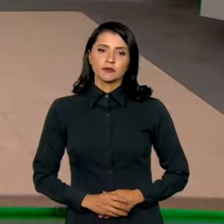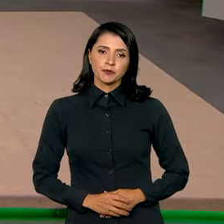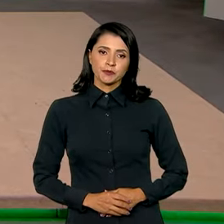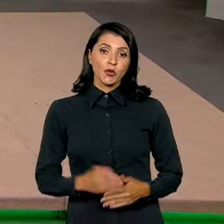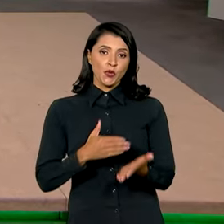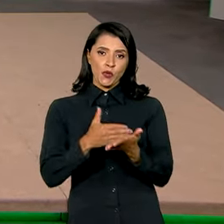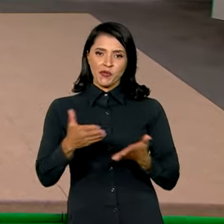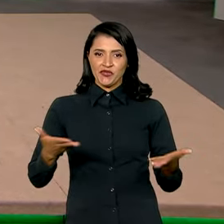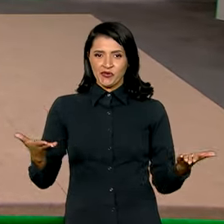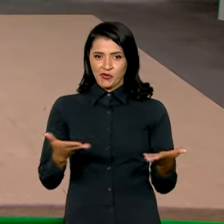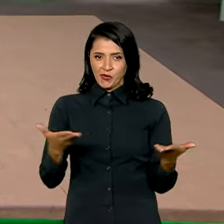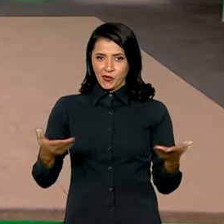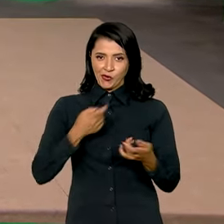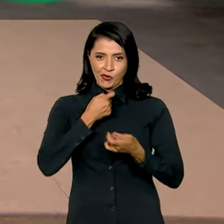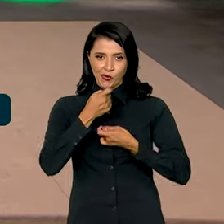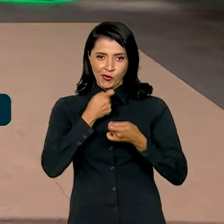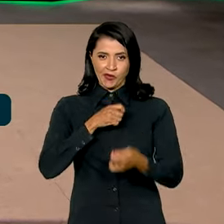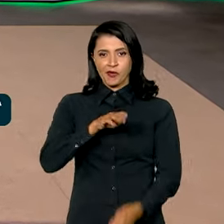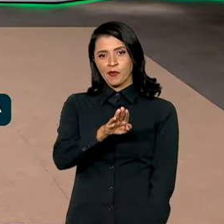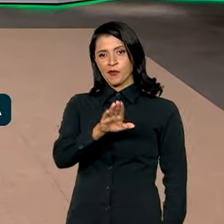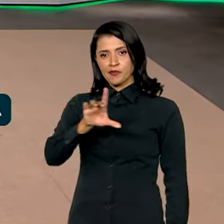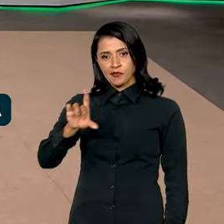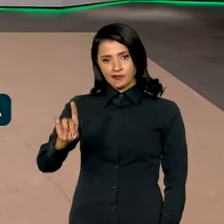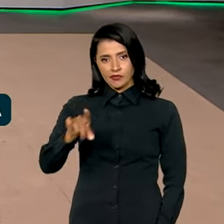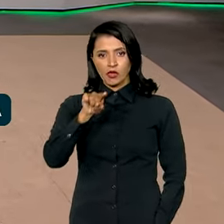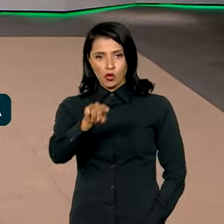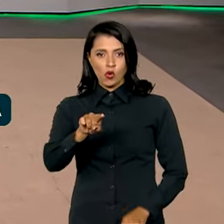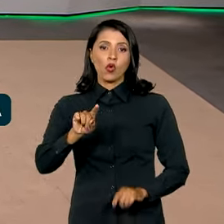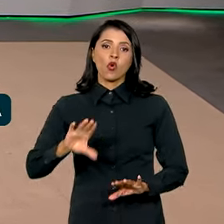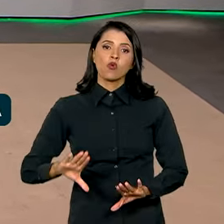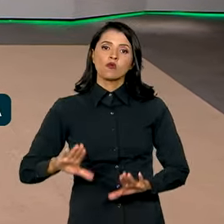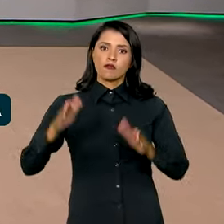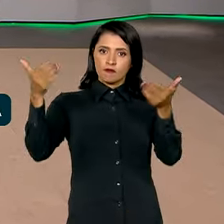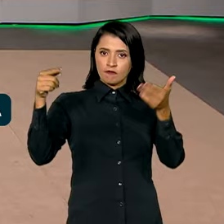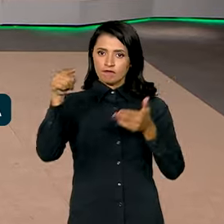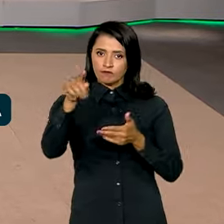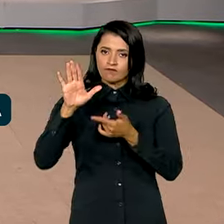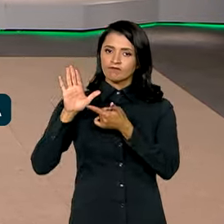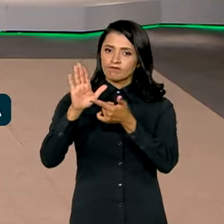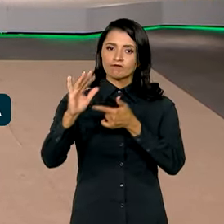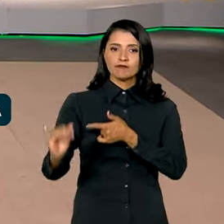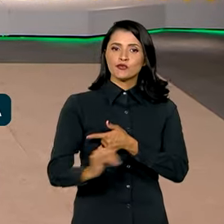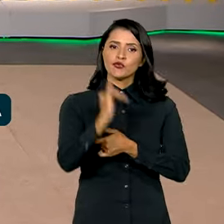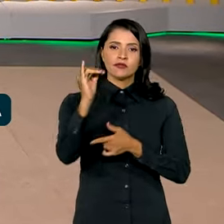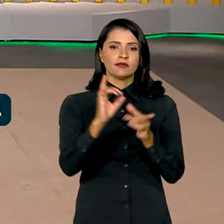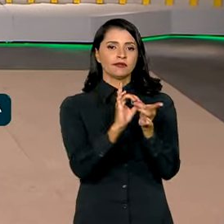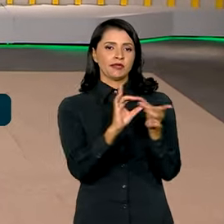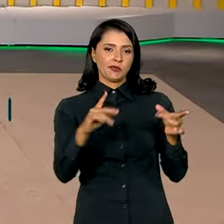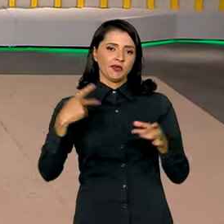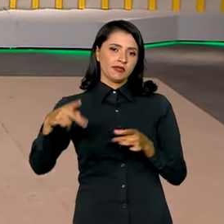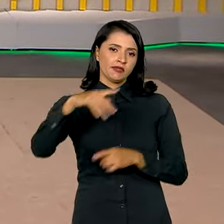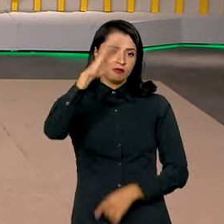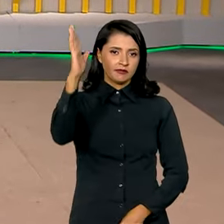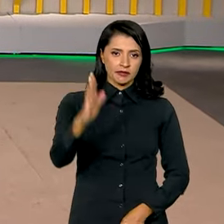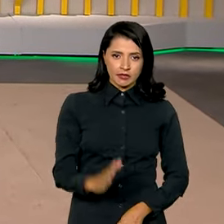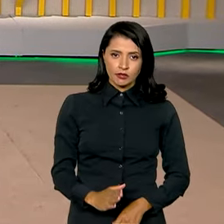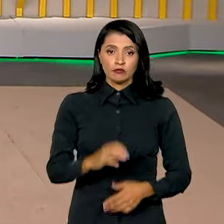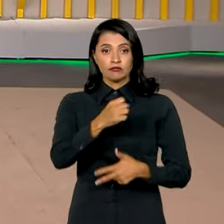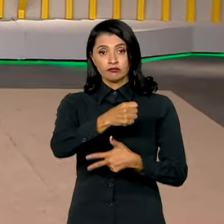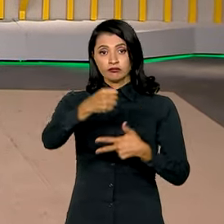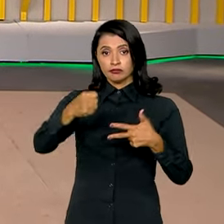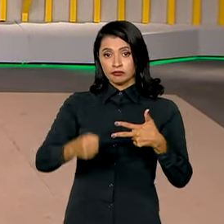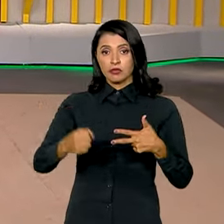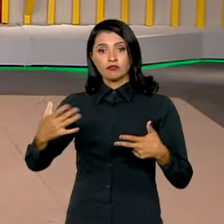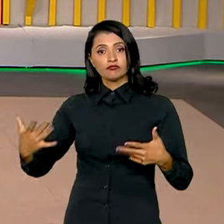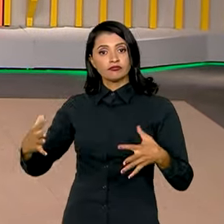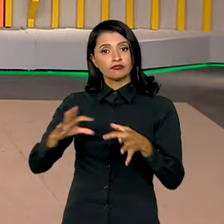E nós começamos esta edição do Brasil em Dia com o ato que reforçou a importância da democracia no país. Os três poderes